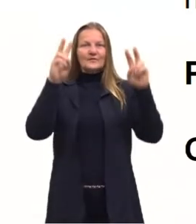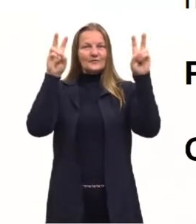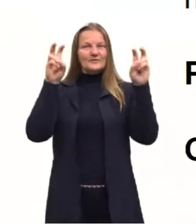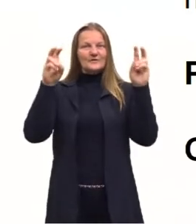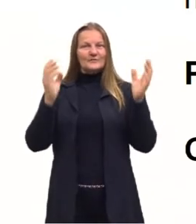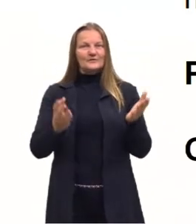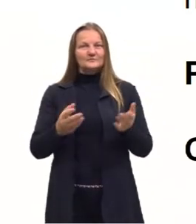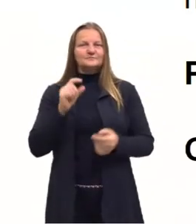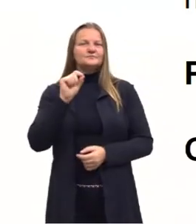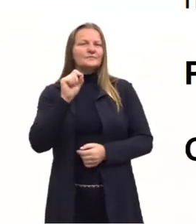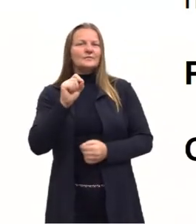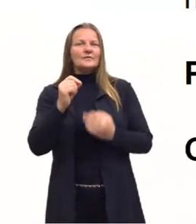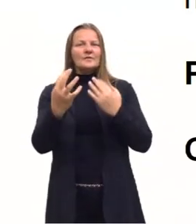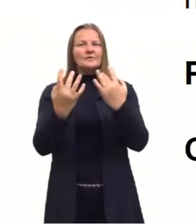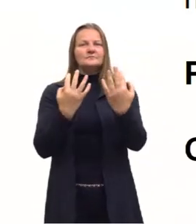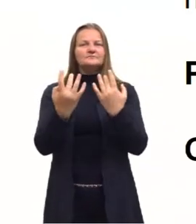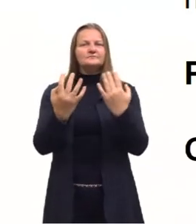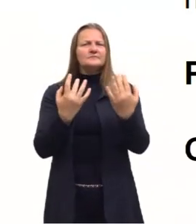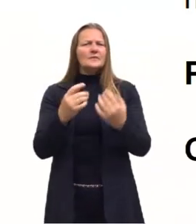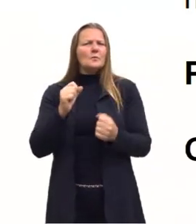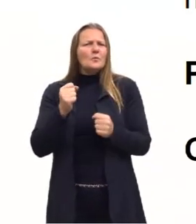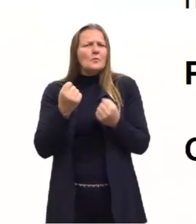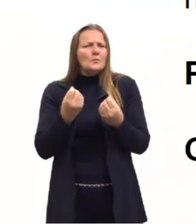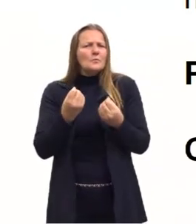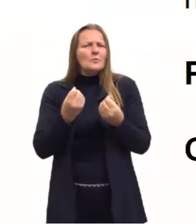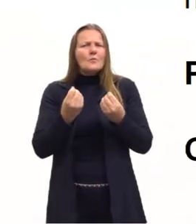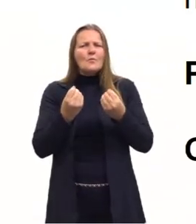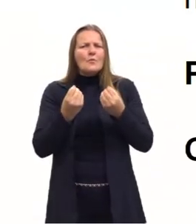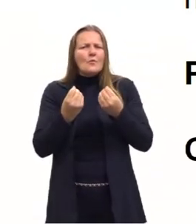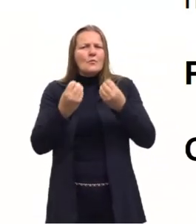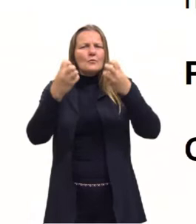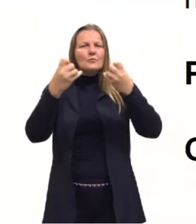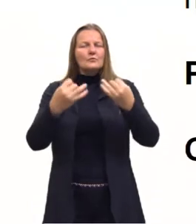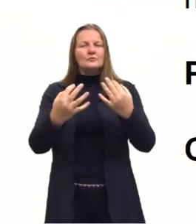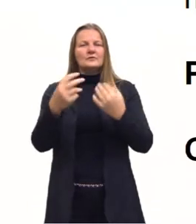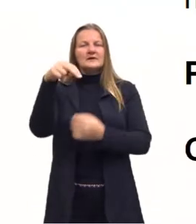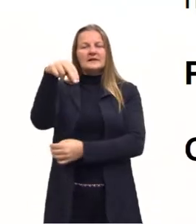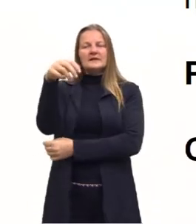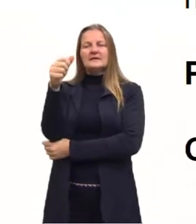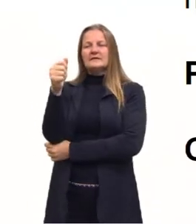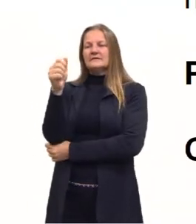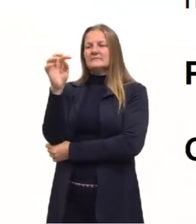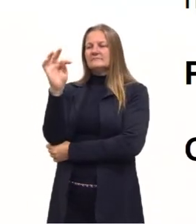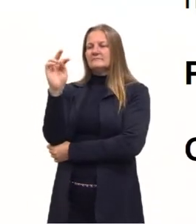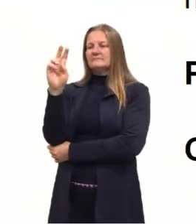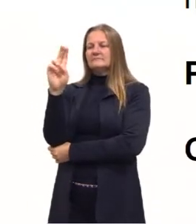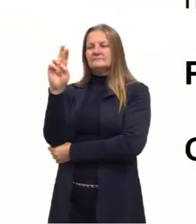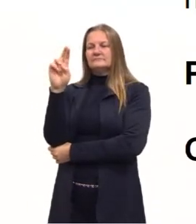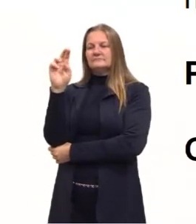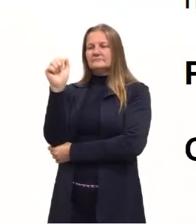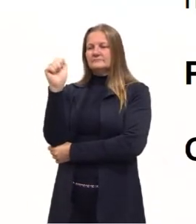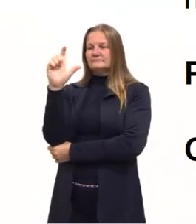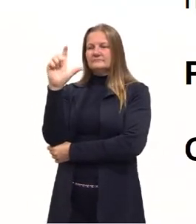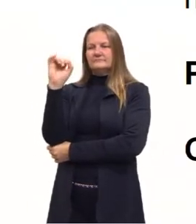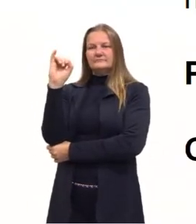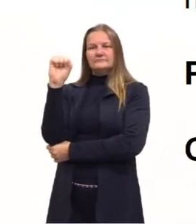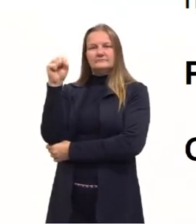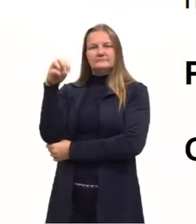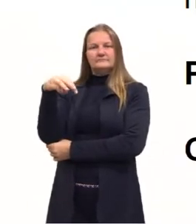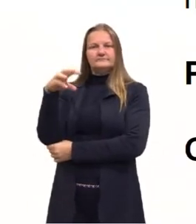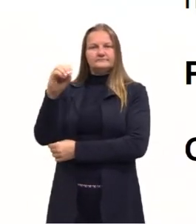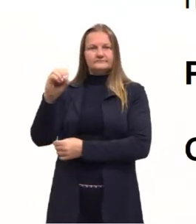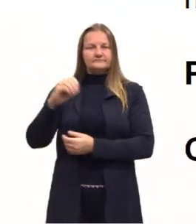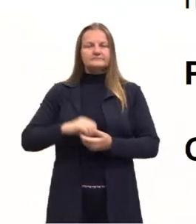O que significa o homem ser produto do meio em que vive? Hoje a gente vai ver essa relação. Lembrando que no realismo,